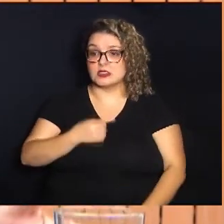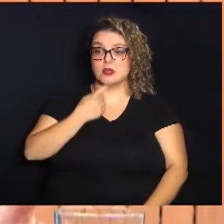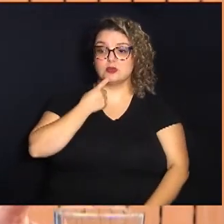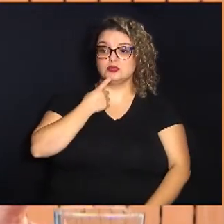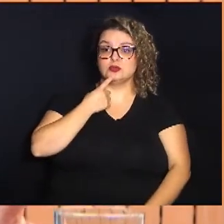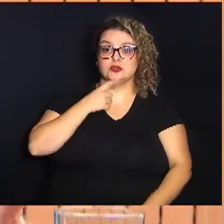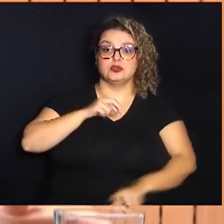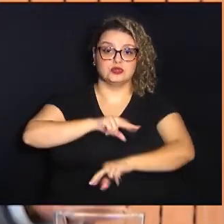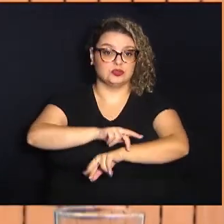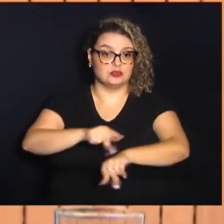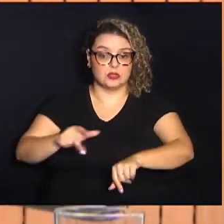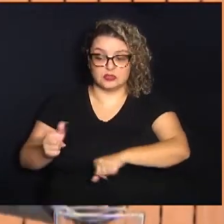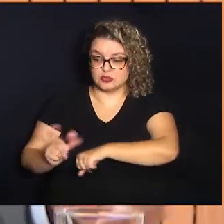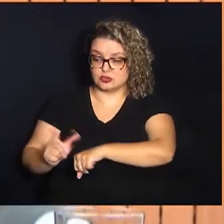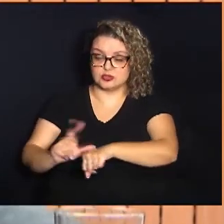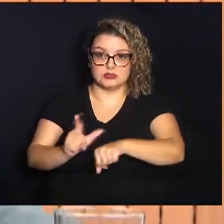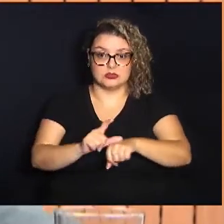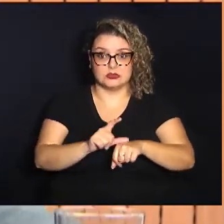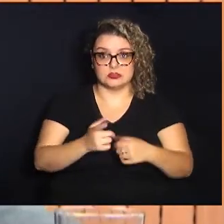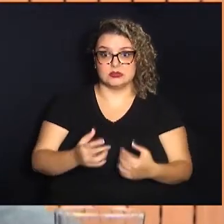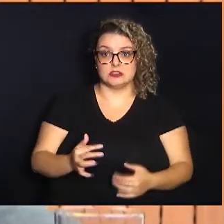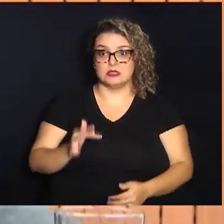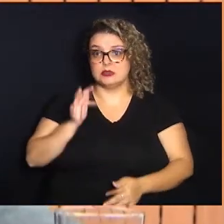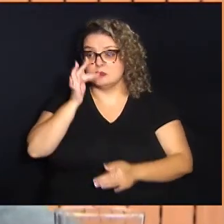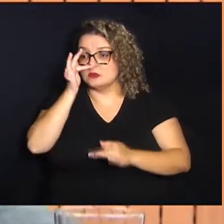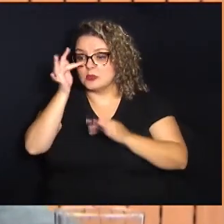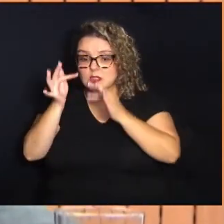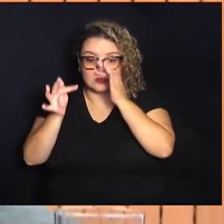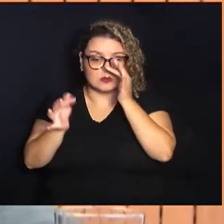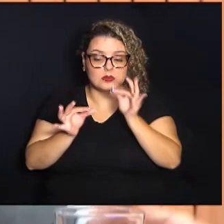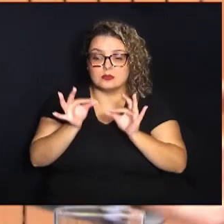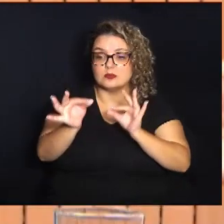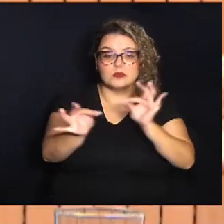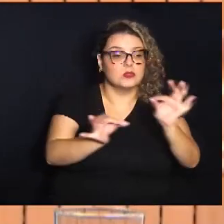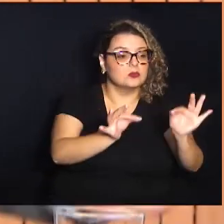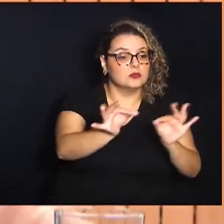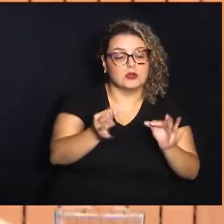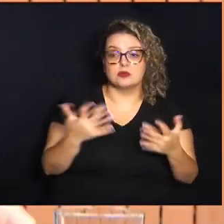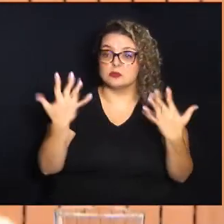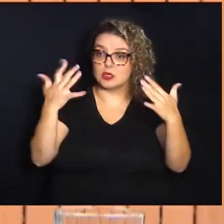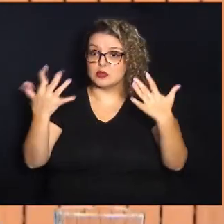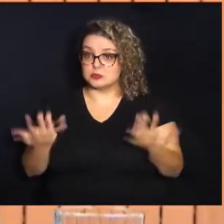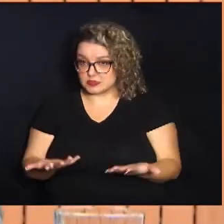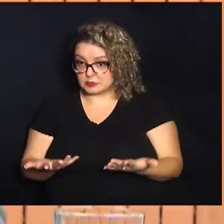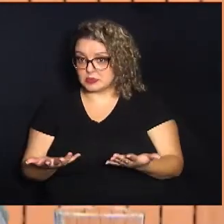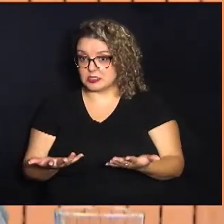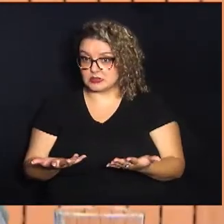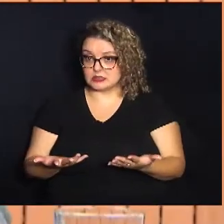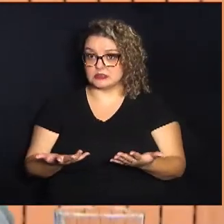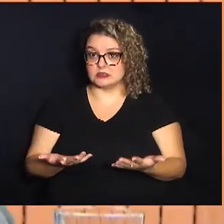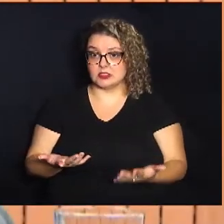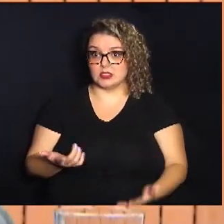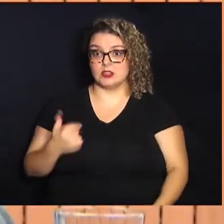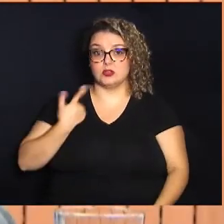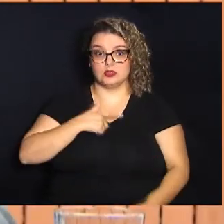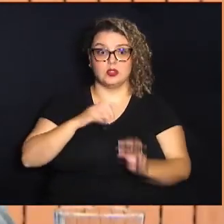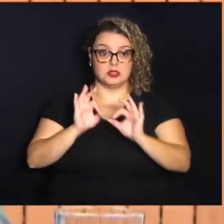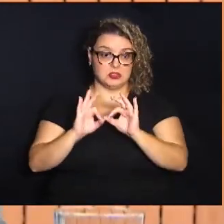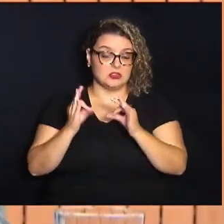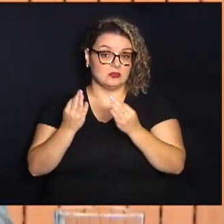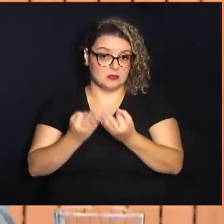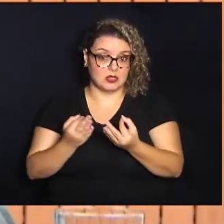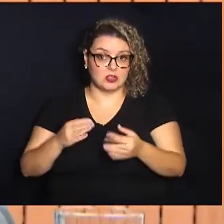muitos comerciantes dando uma florzinha dando os parabéns a gente nossa família, a gente